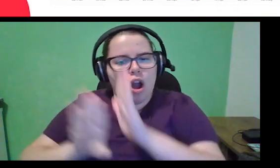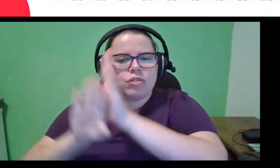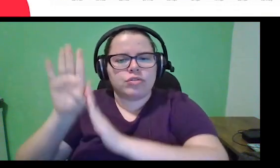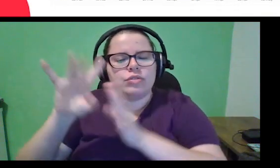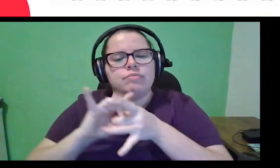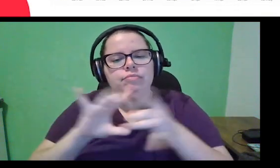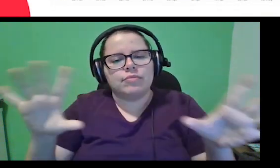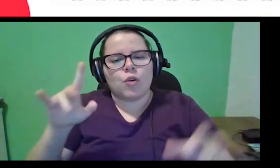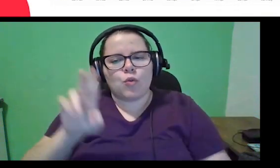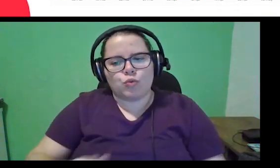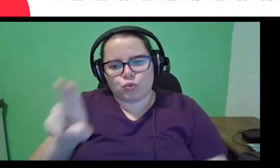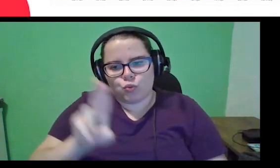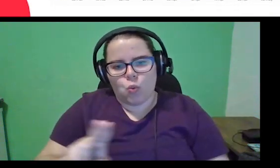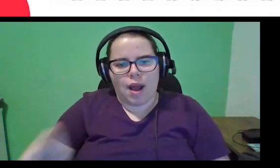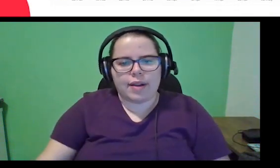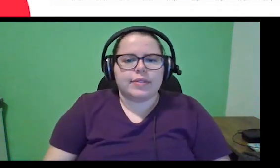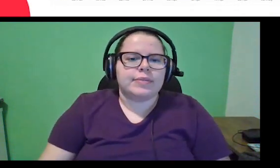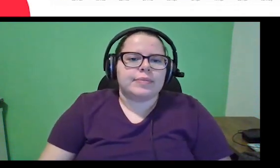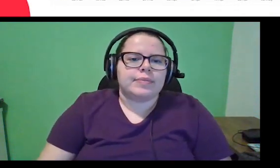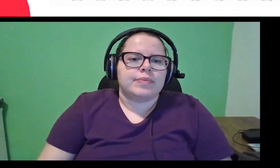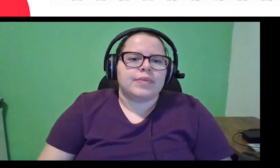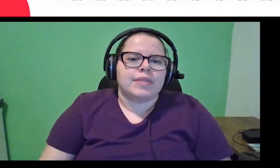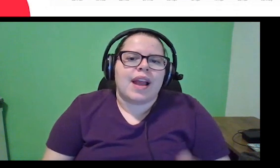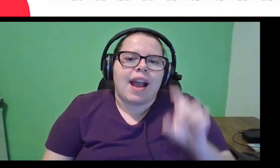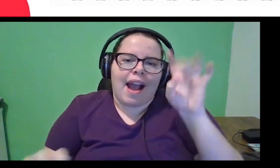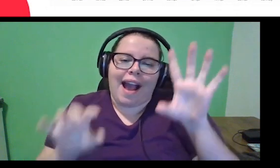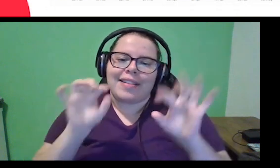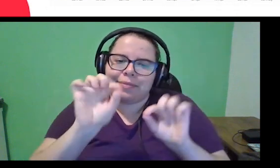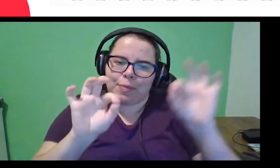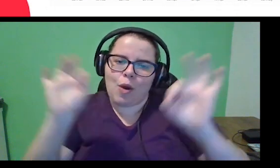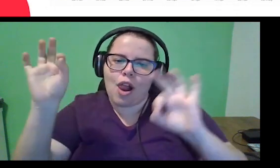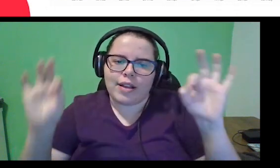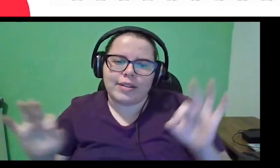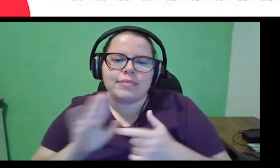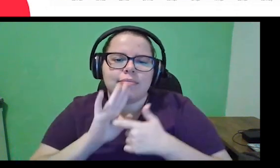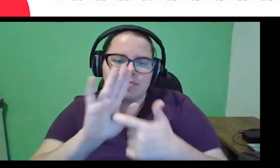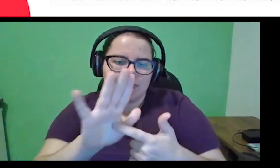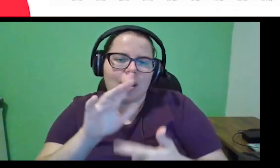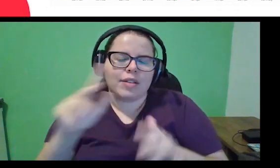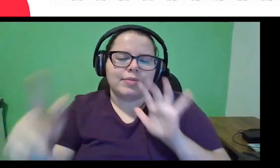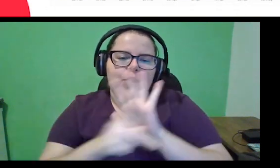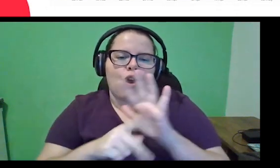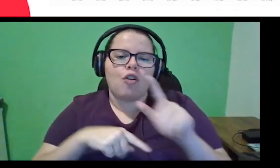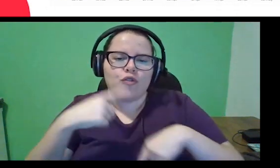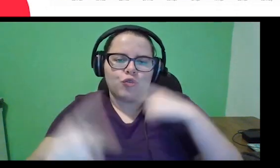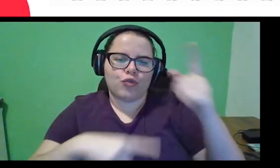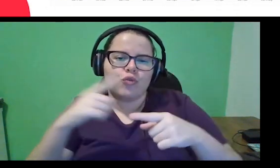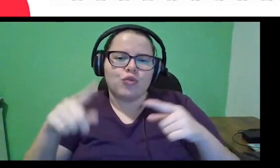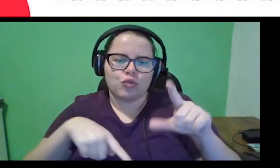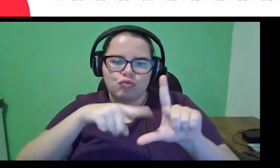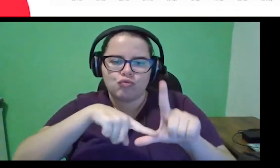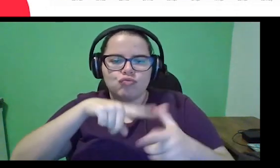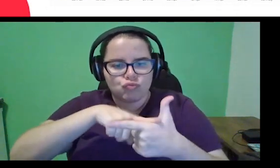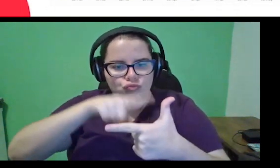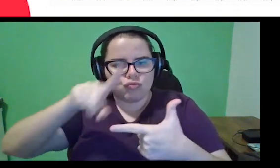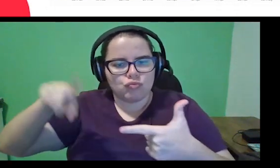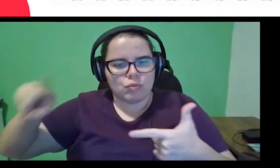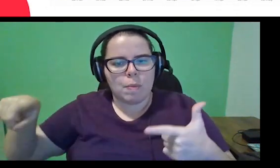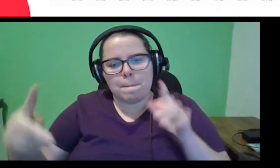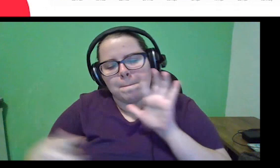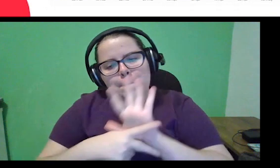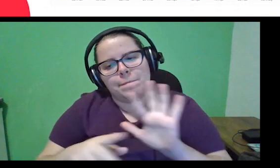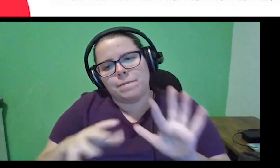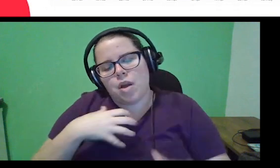disponível para os usuários. Cada bolinha dessa representa, né, nesse gráfico aqui, uma distribuição, cada